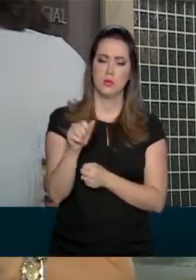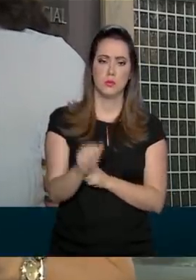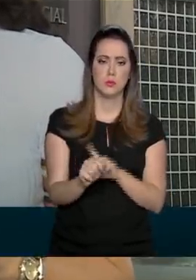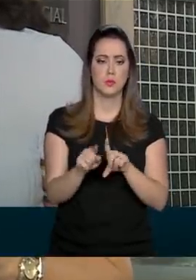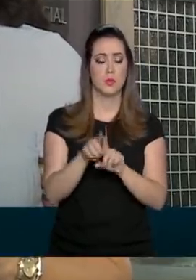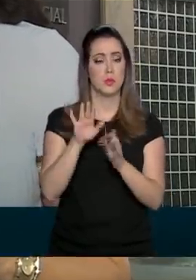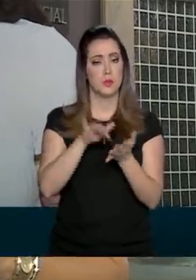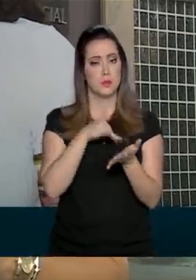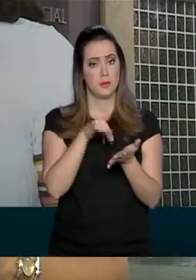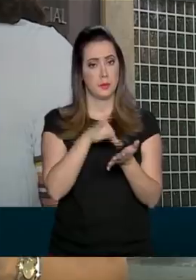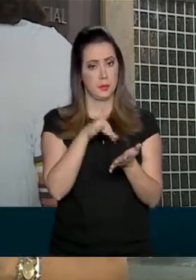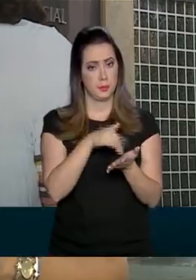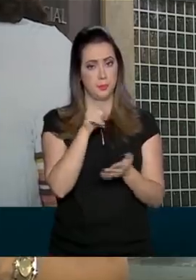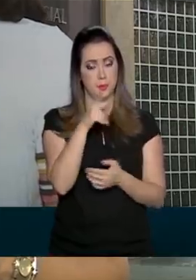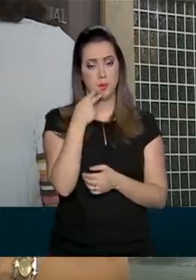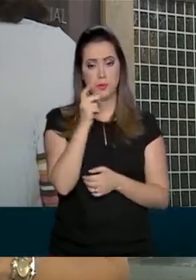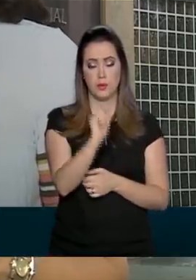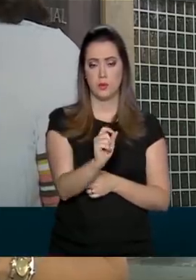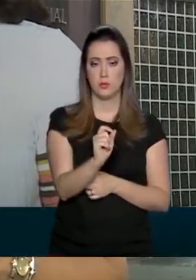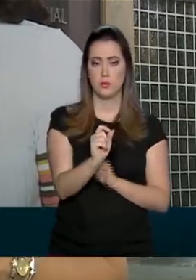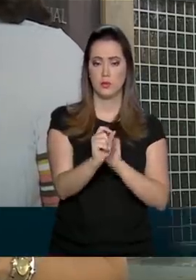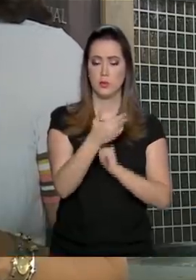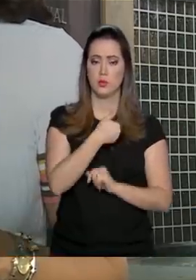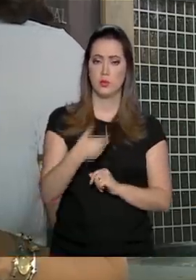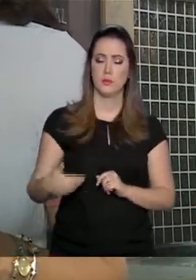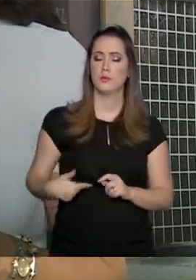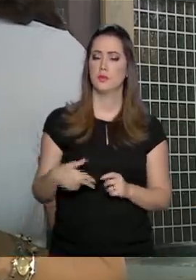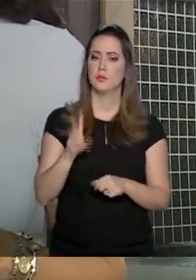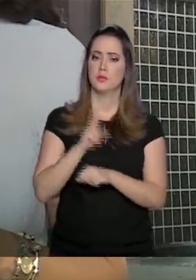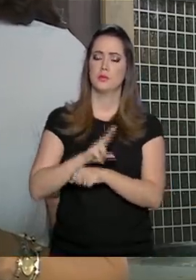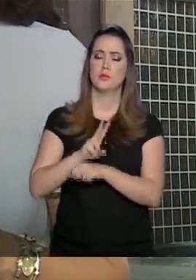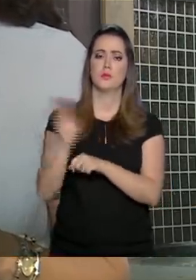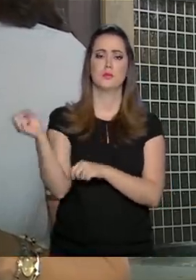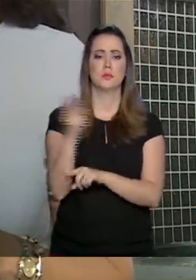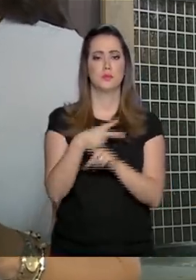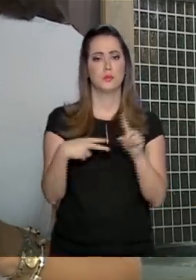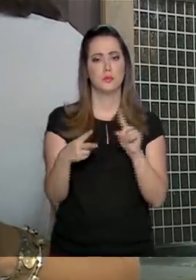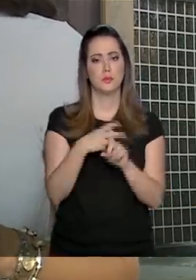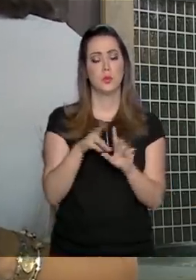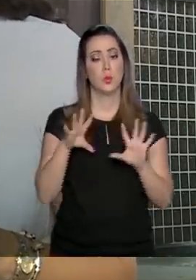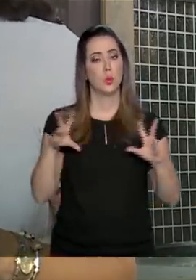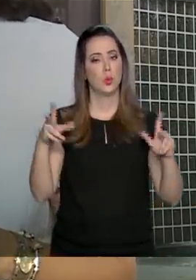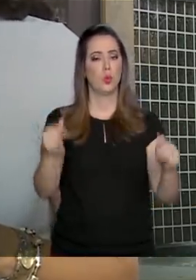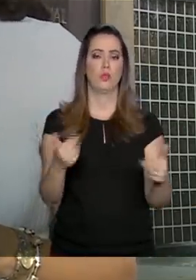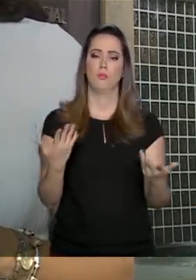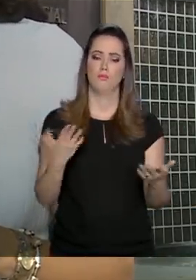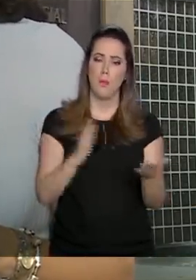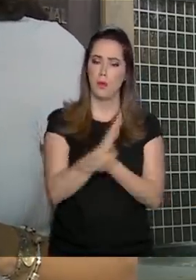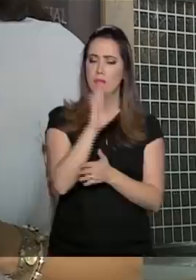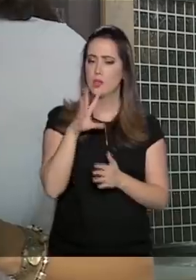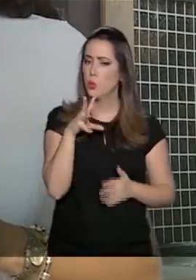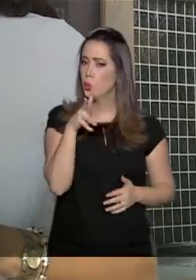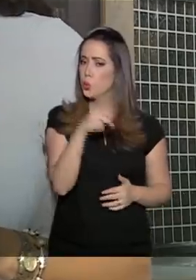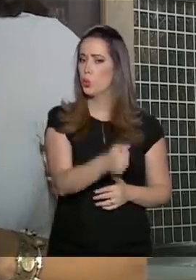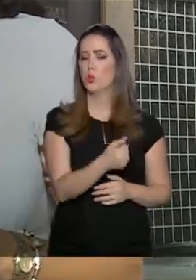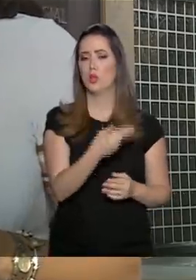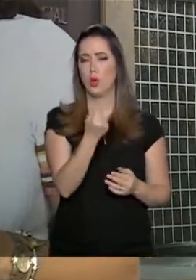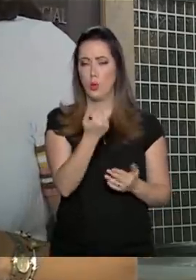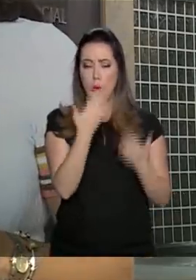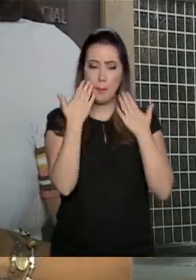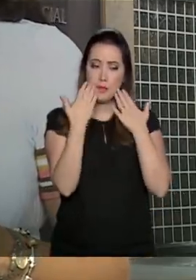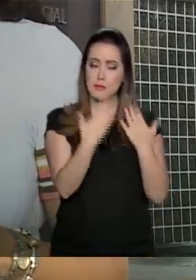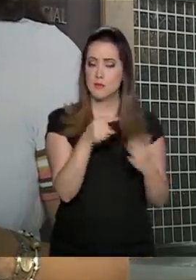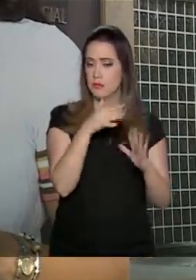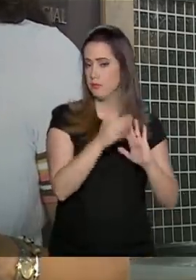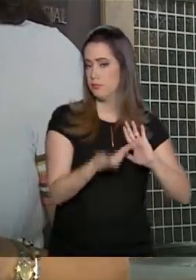Previdência Social, Rogério Marinho, afirmou que o governo vai defender a nova Previdência na integralidade, ou seja, da maneira como foi